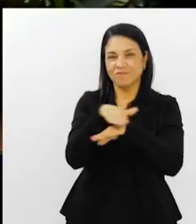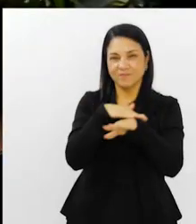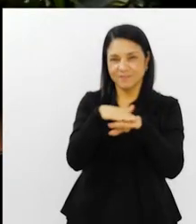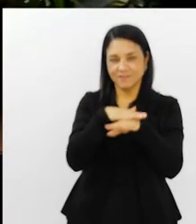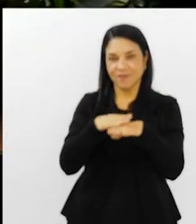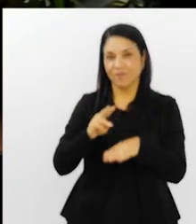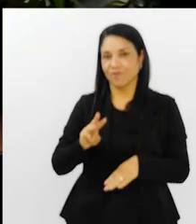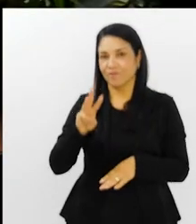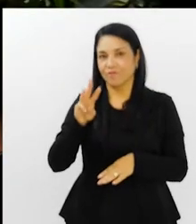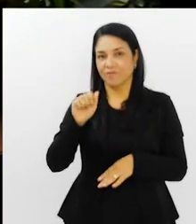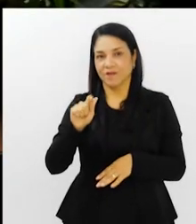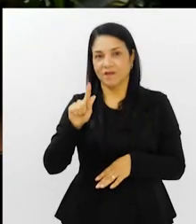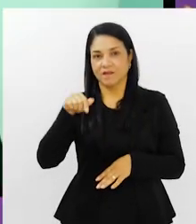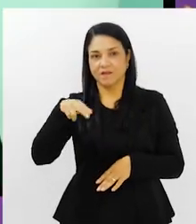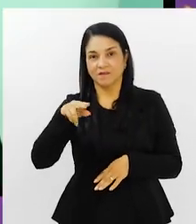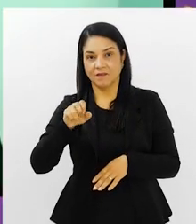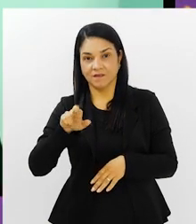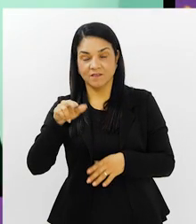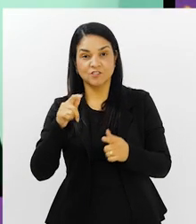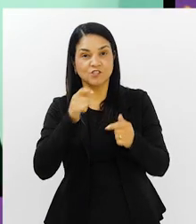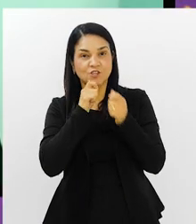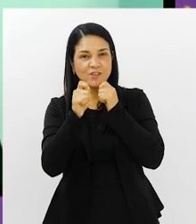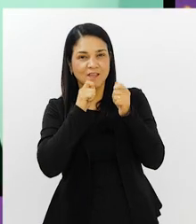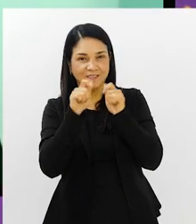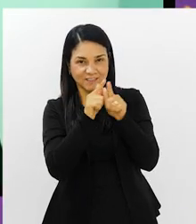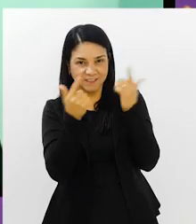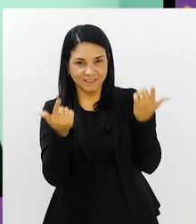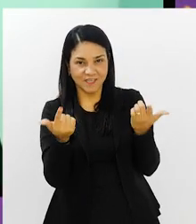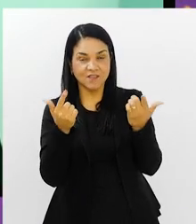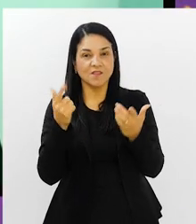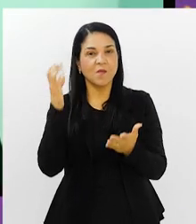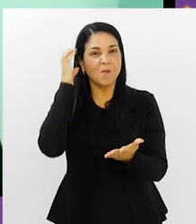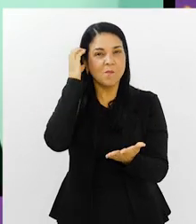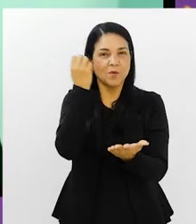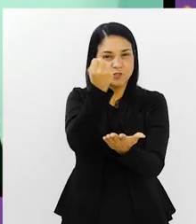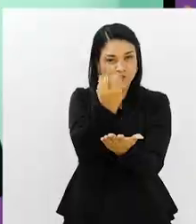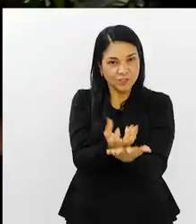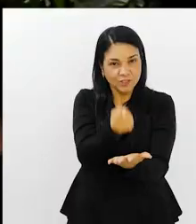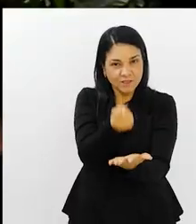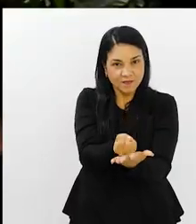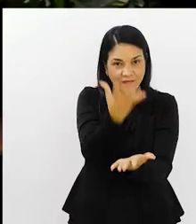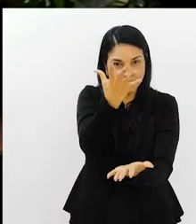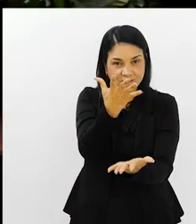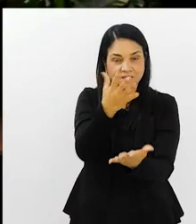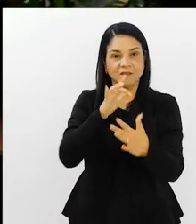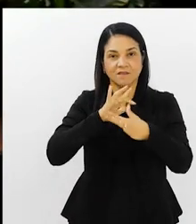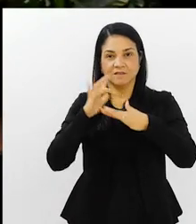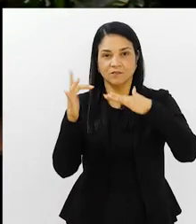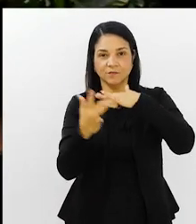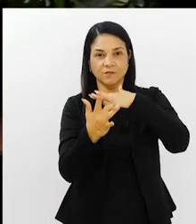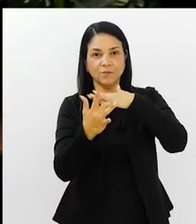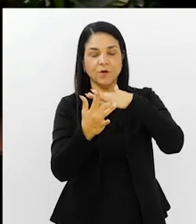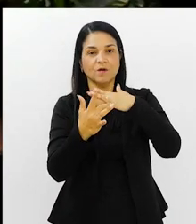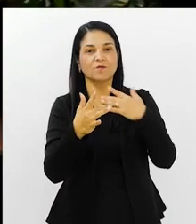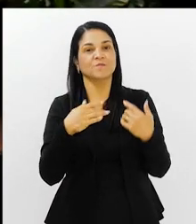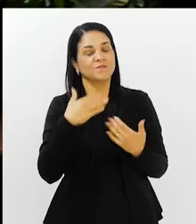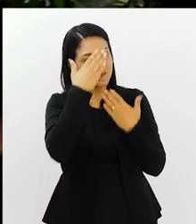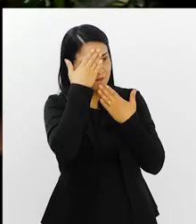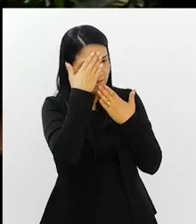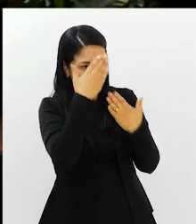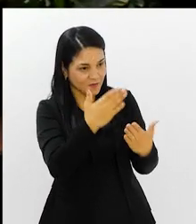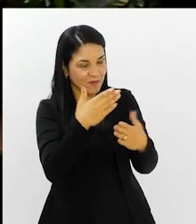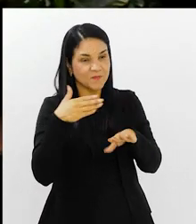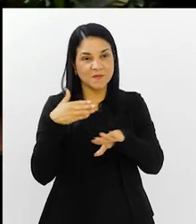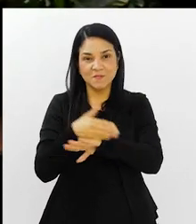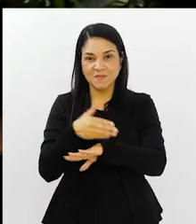com o Wagner Menezes, que é colega, amigo, jornalista, tem um podcast também nas redes sociais. Wagner, obrigado mais uma vez pela sua